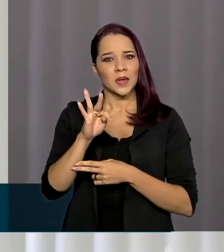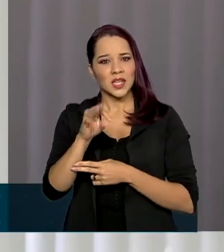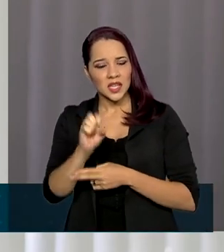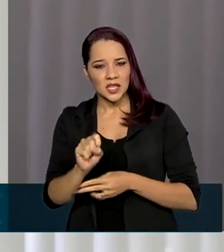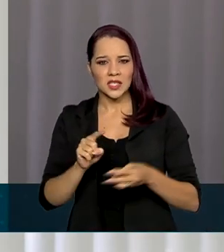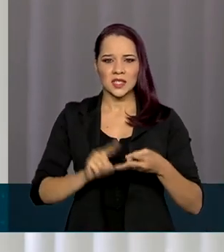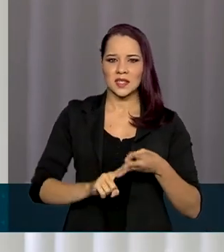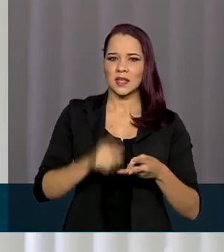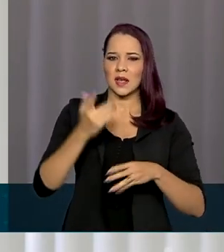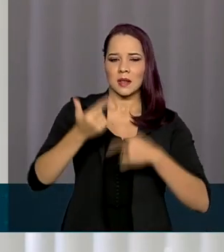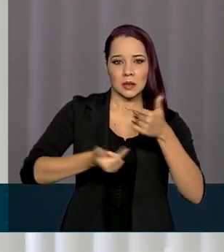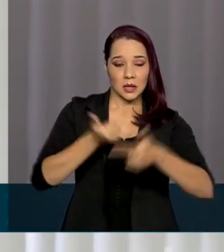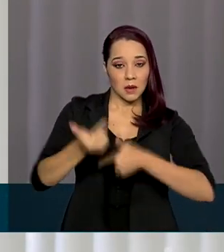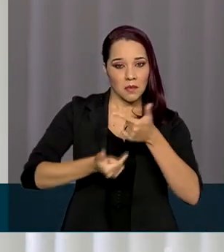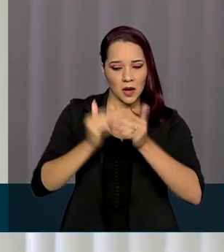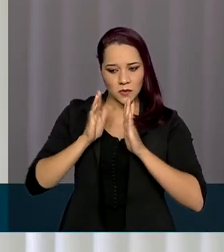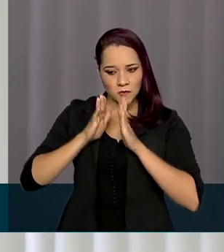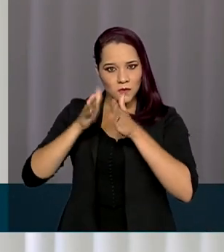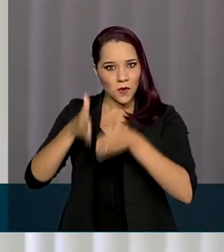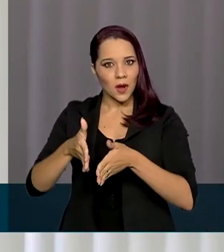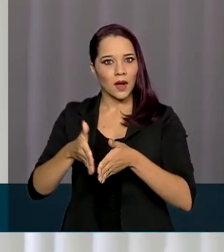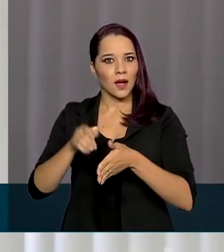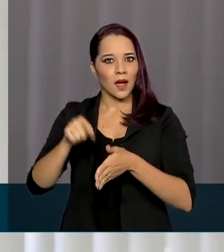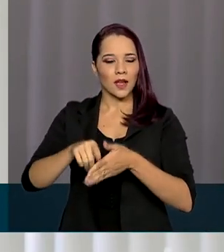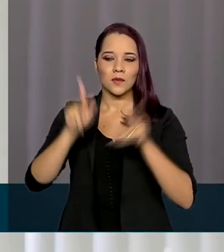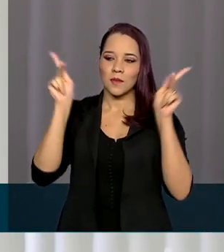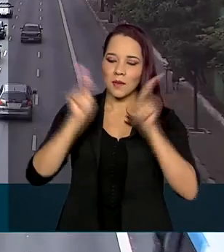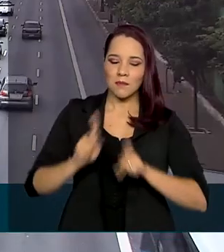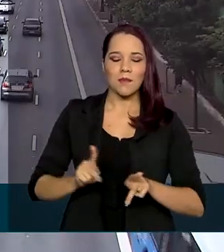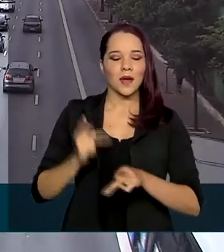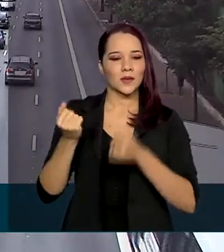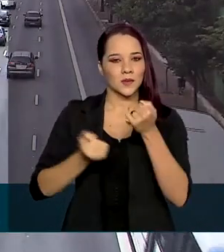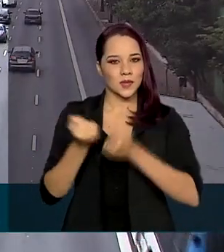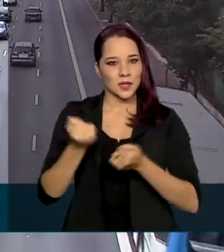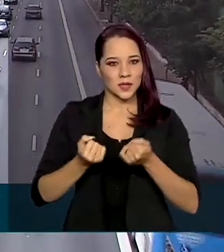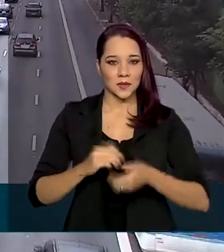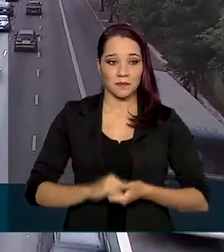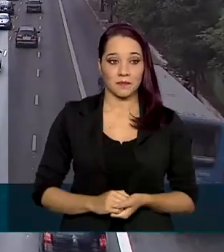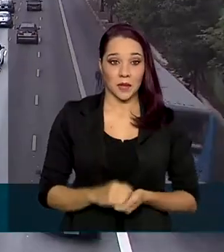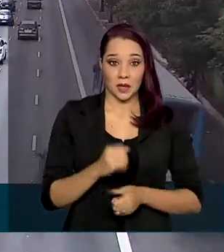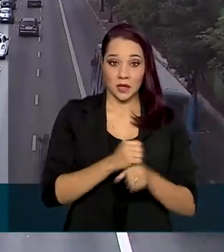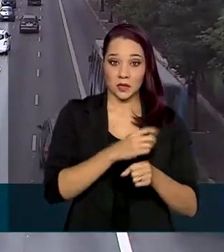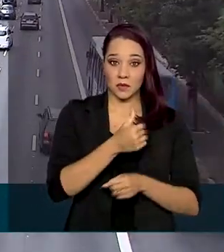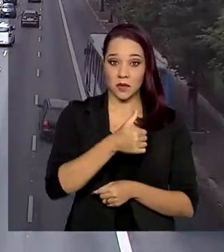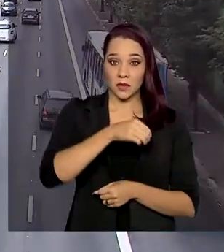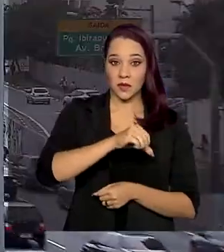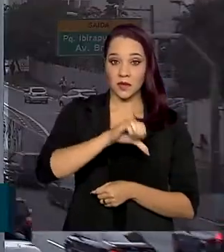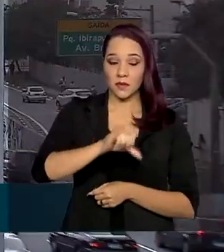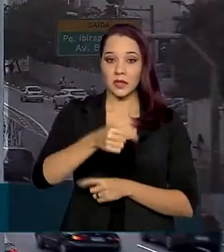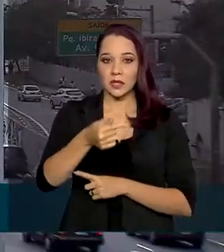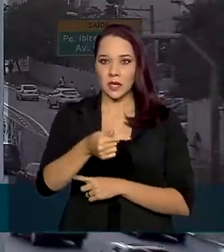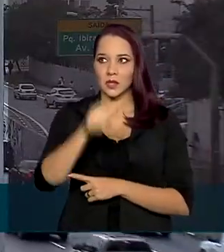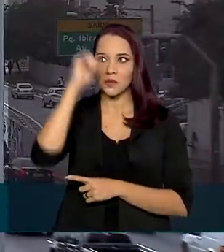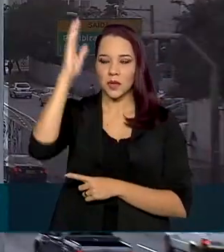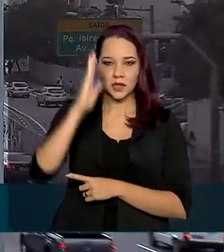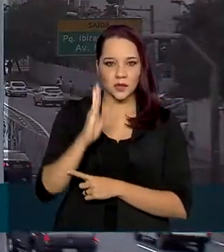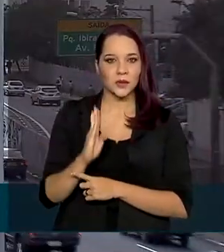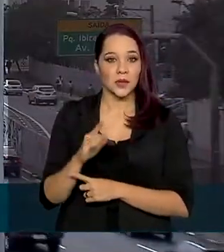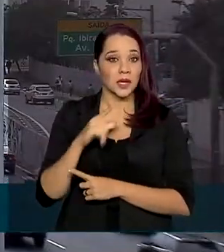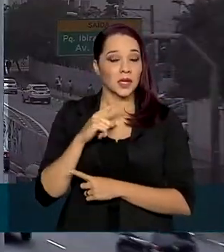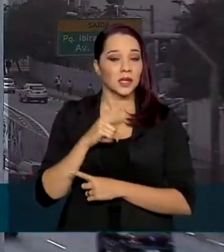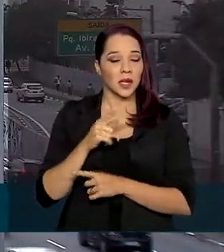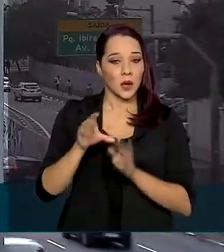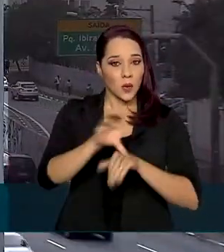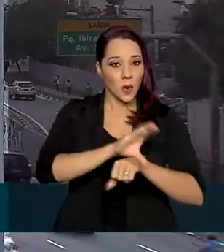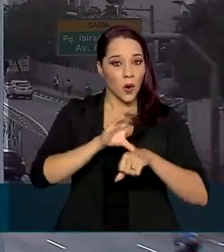webinars, atividades voltadas para a paz no trânsito. Desde 1997, o país conta com